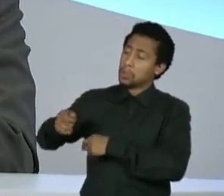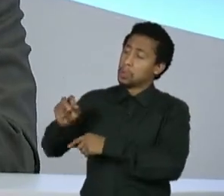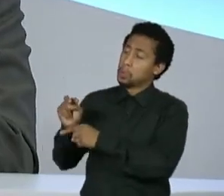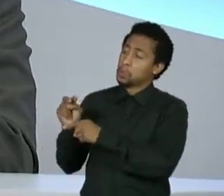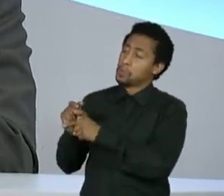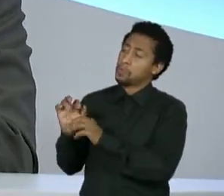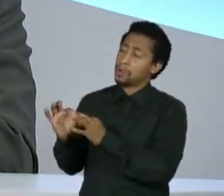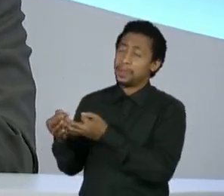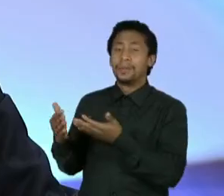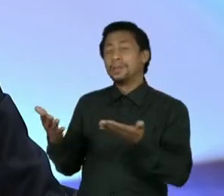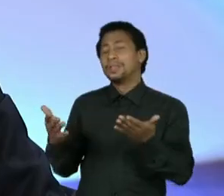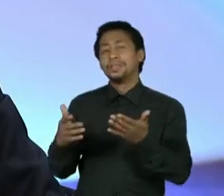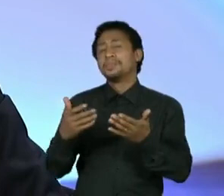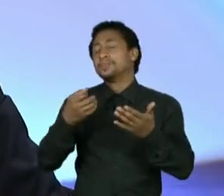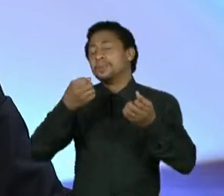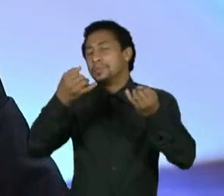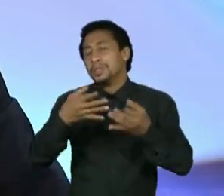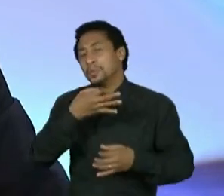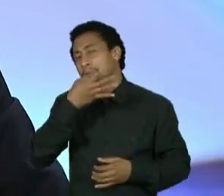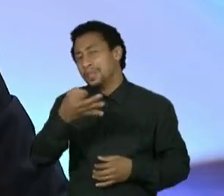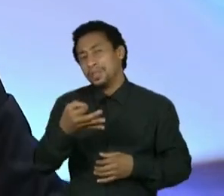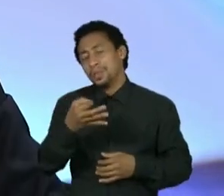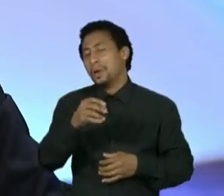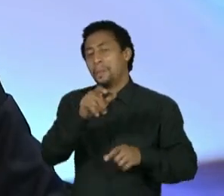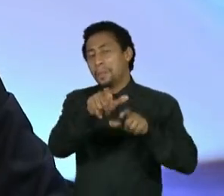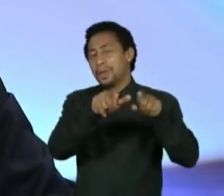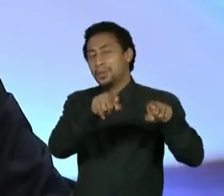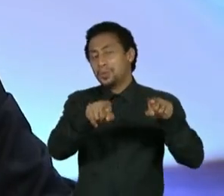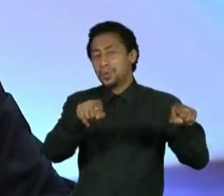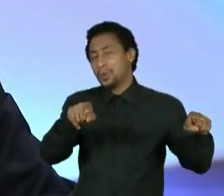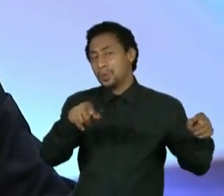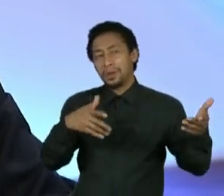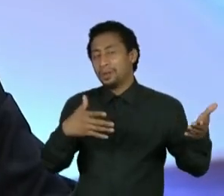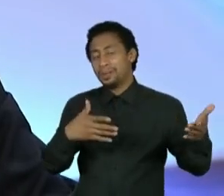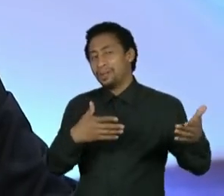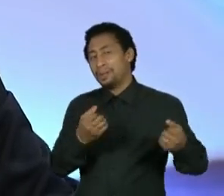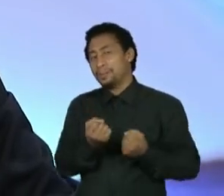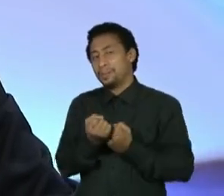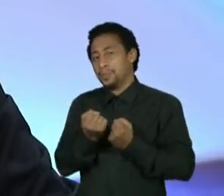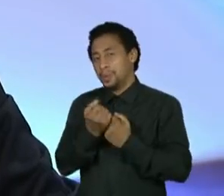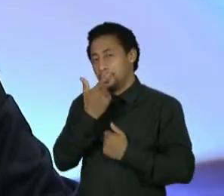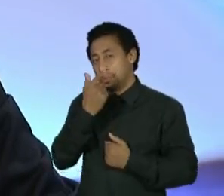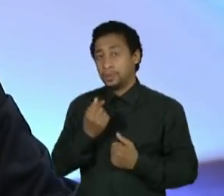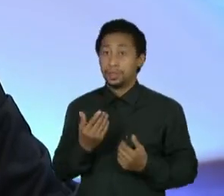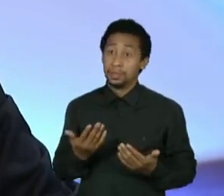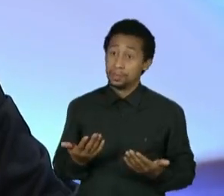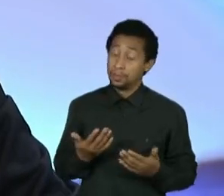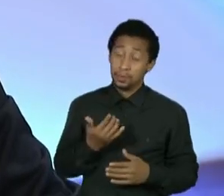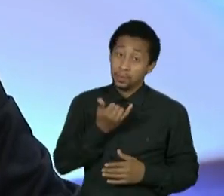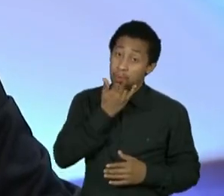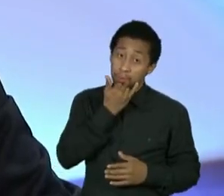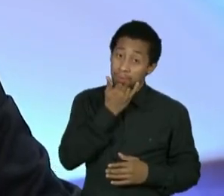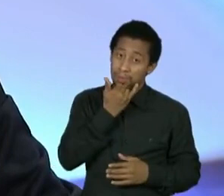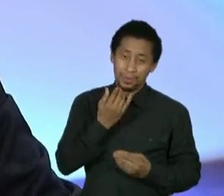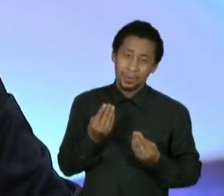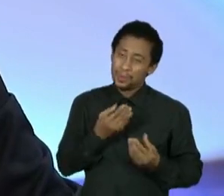acreditaram nessas histórias? Ah, o senhor já praticamente respondeu, são histórias.